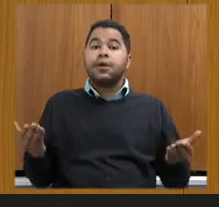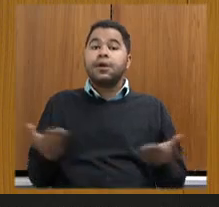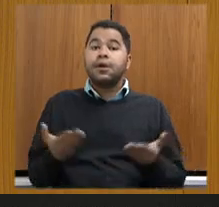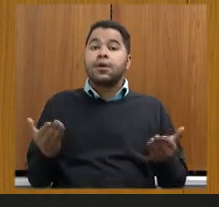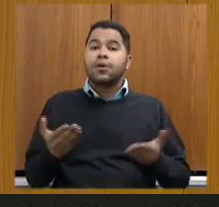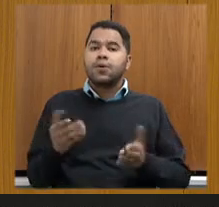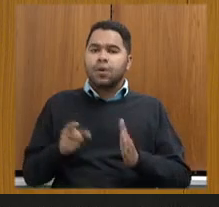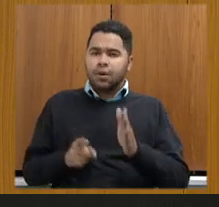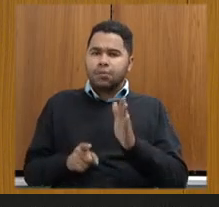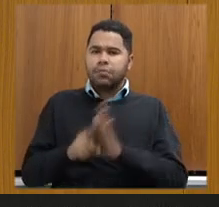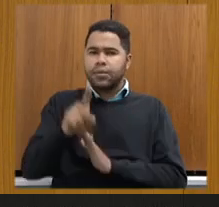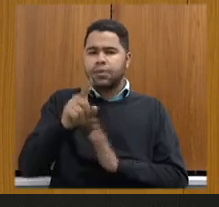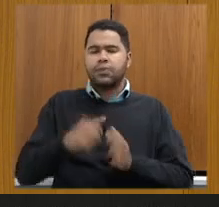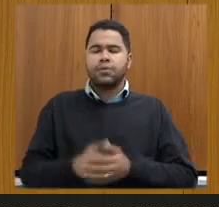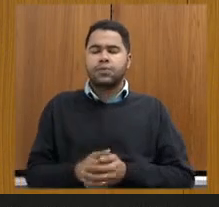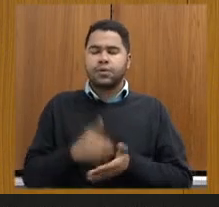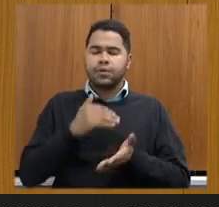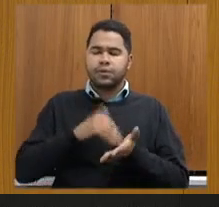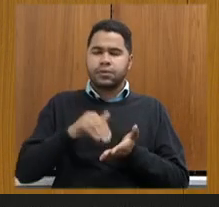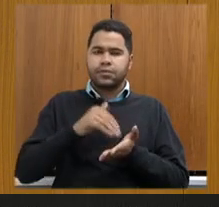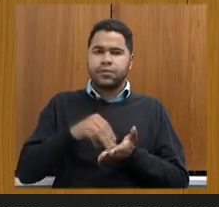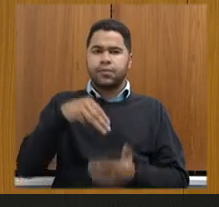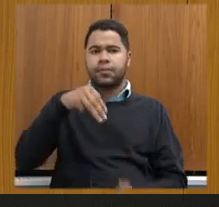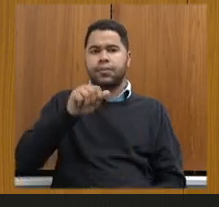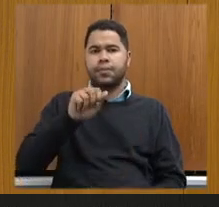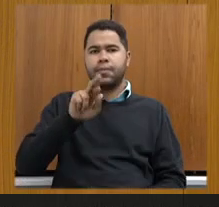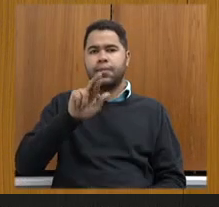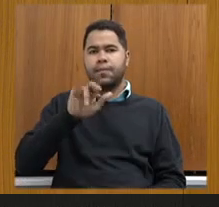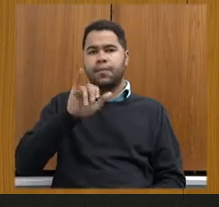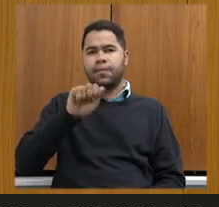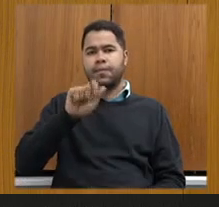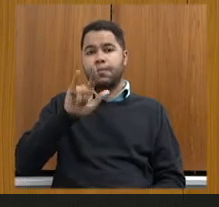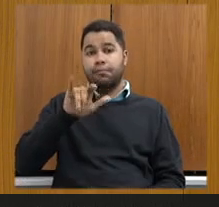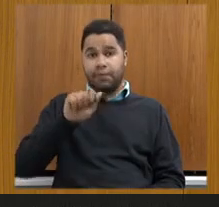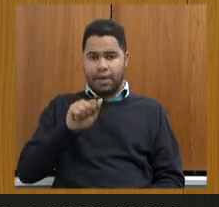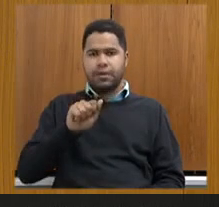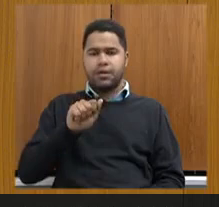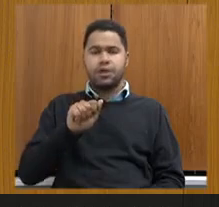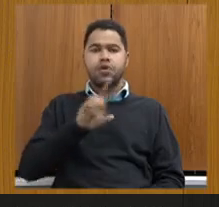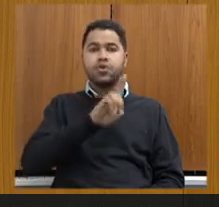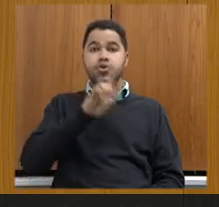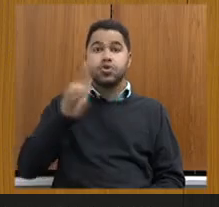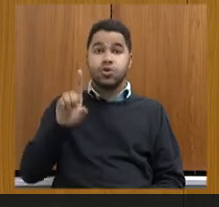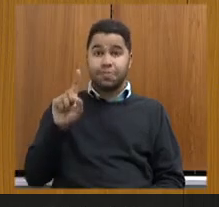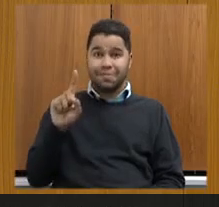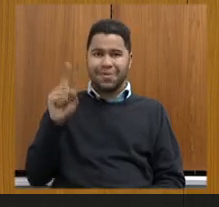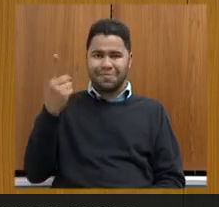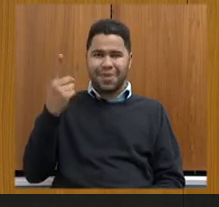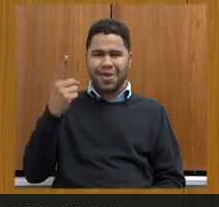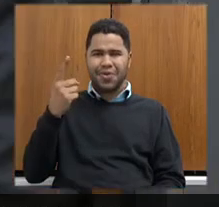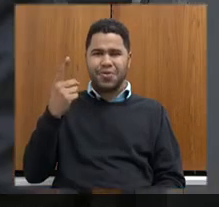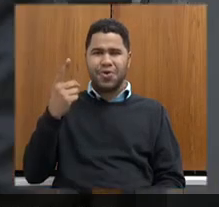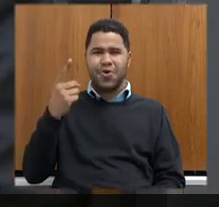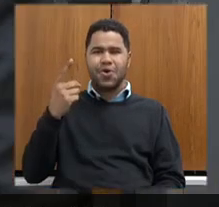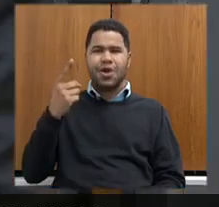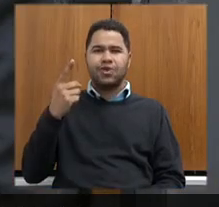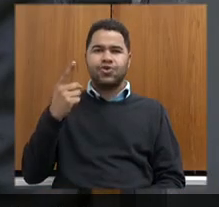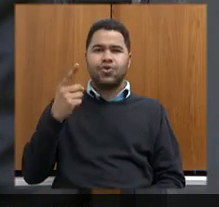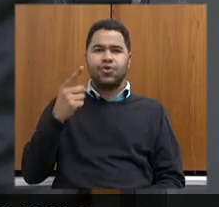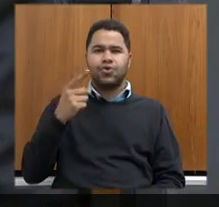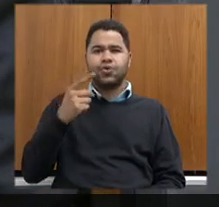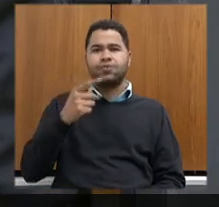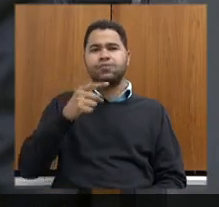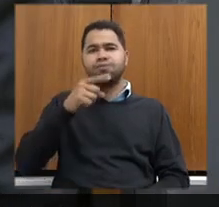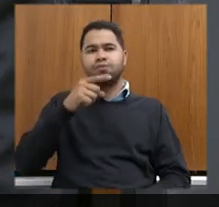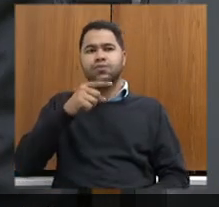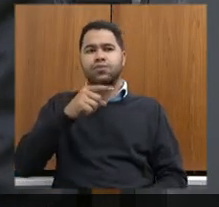eu quero fazer uma pergunta, secretária Marília. No dia 1º de julho, na abertura da exposição de